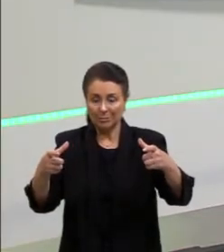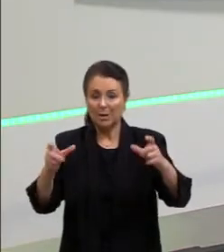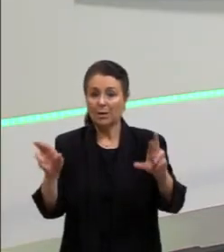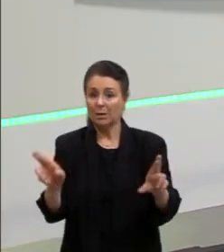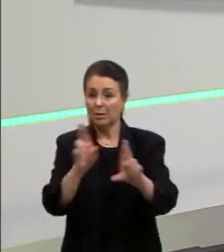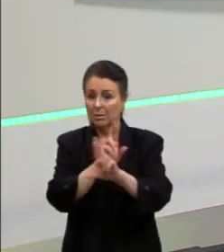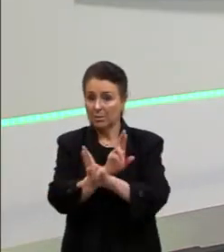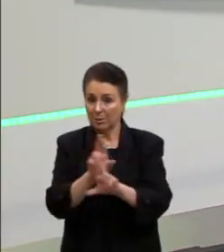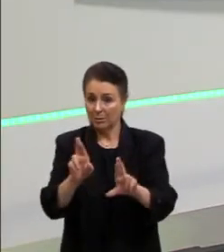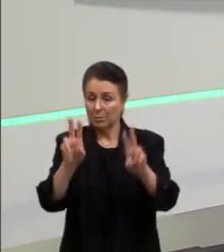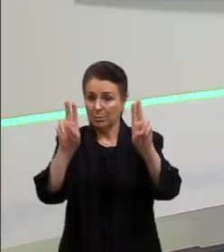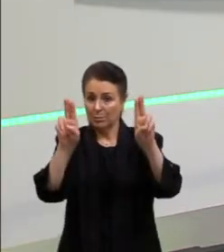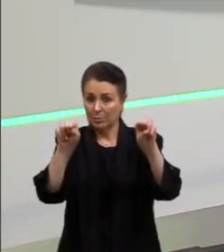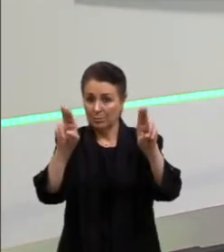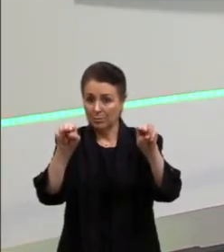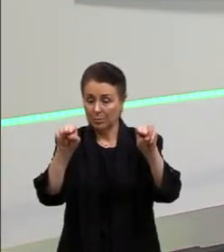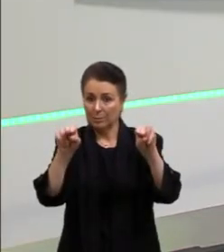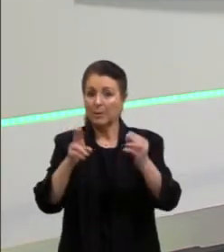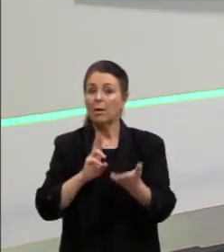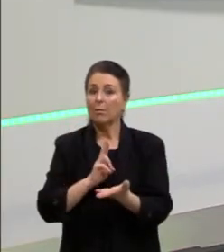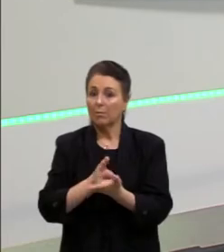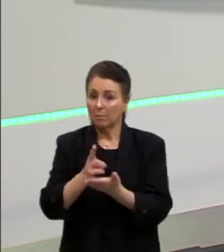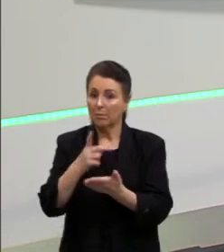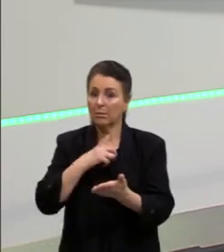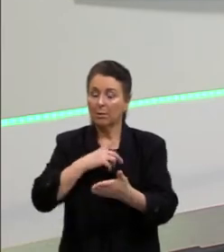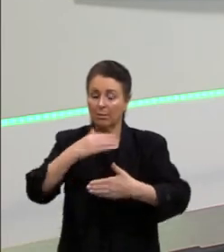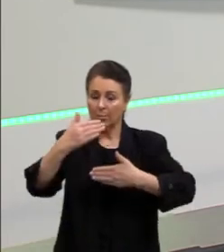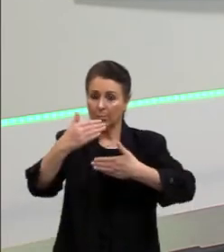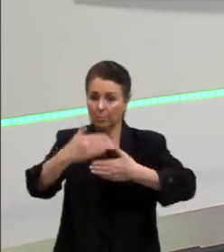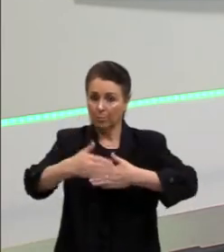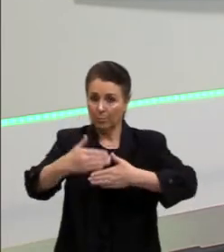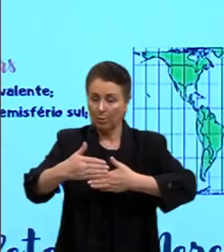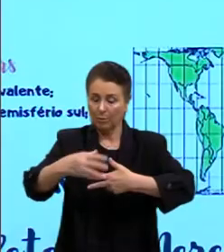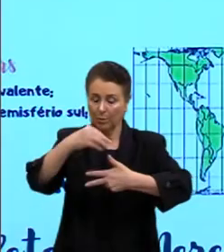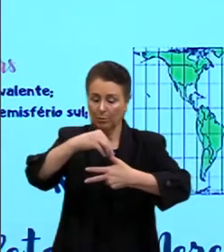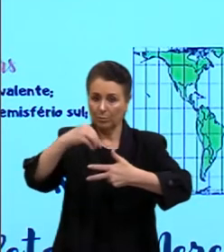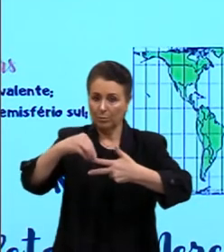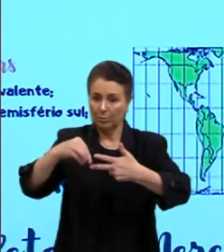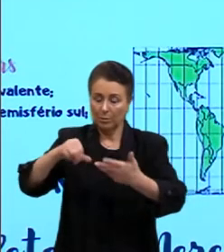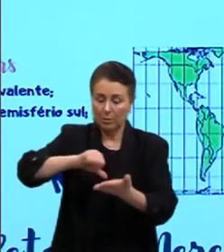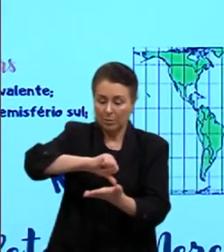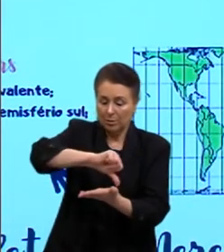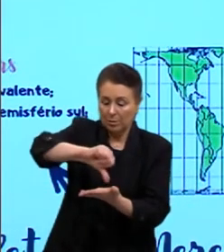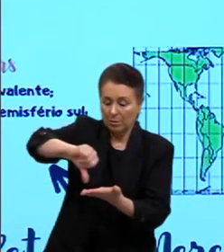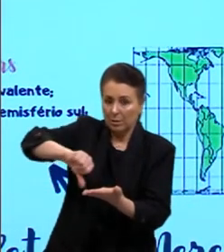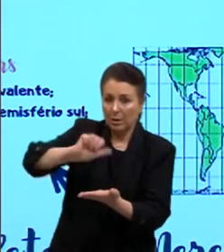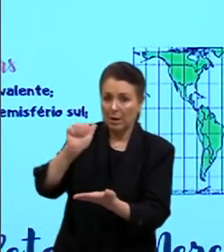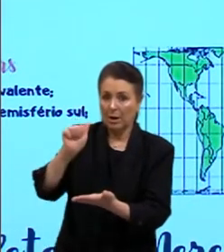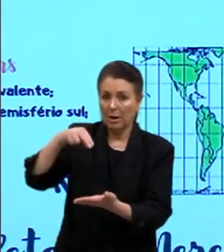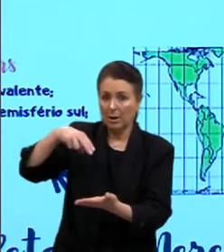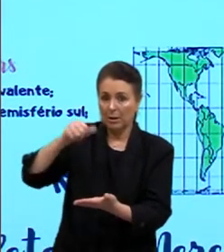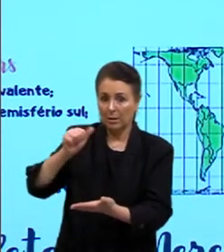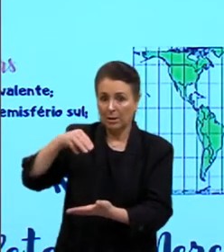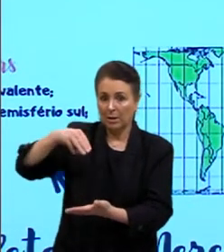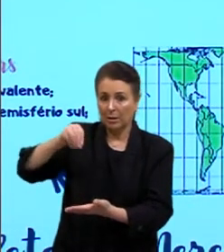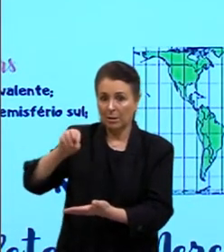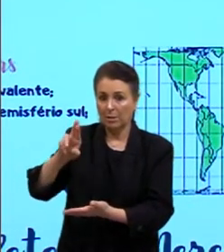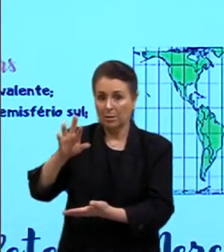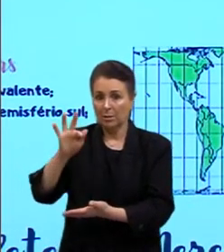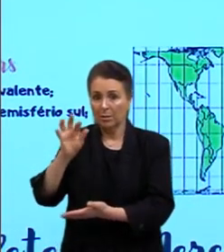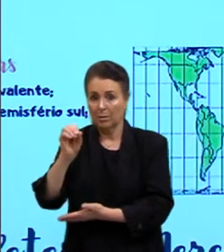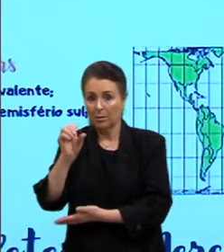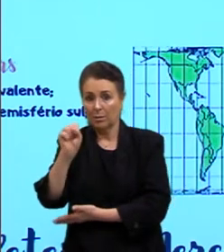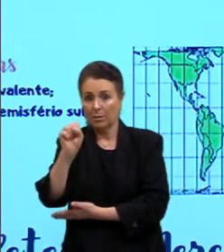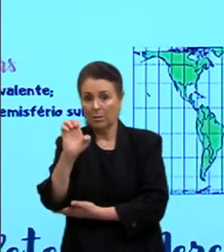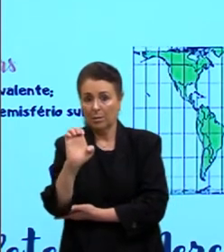relacionado a isso. Cai seguido, já vi isso cair algumas vezes mapas relacionados à Anamorfose. Pode ser de várias formas, ele